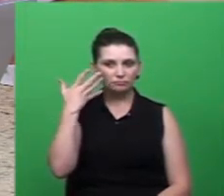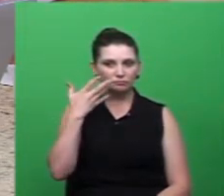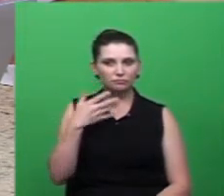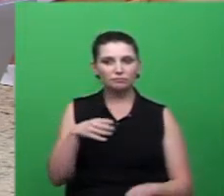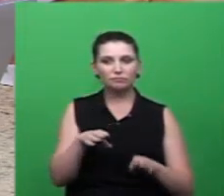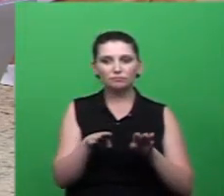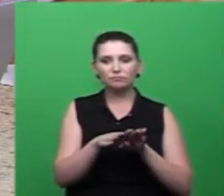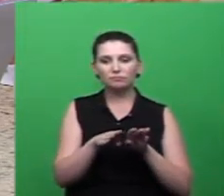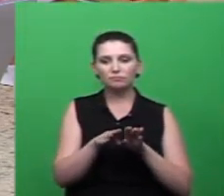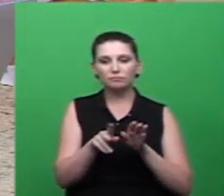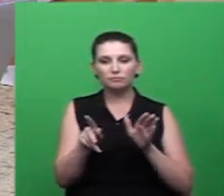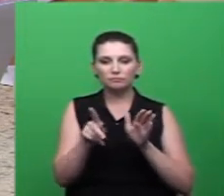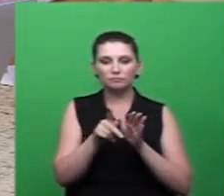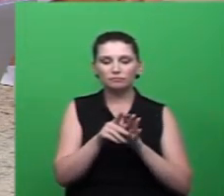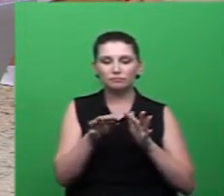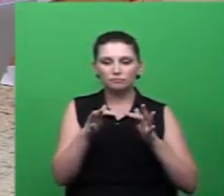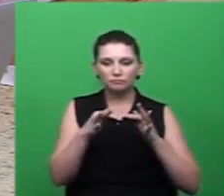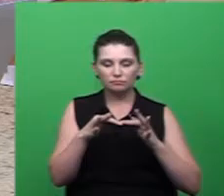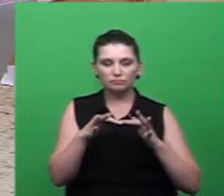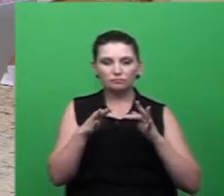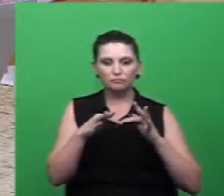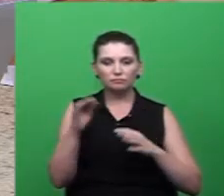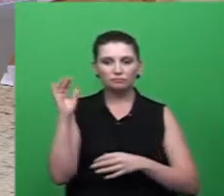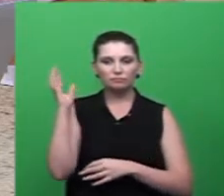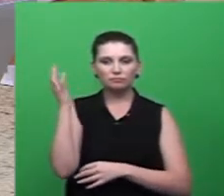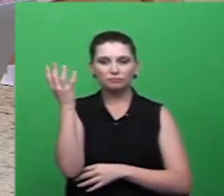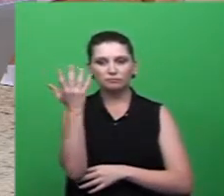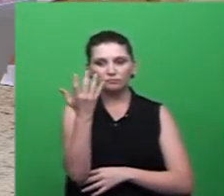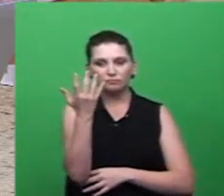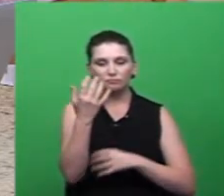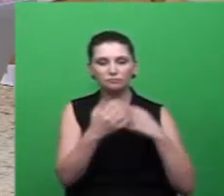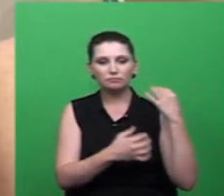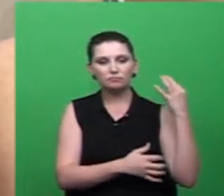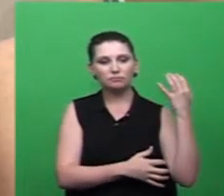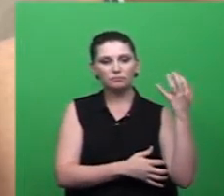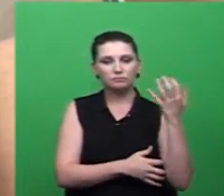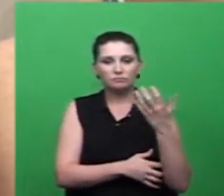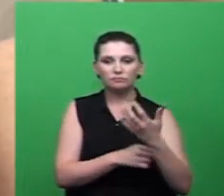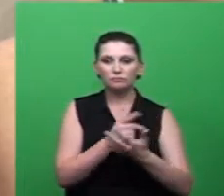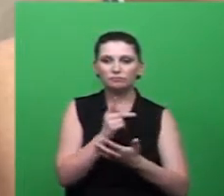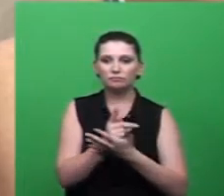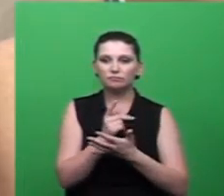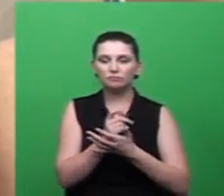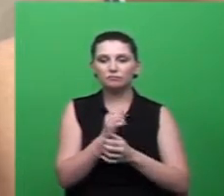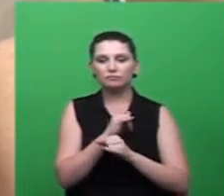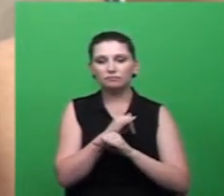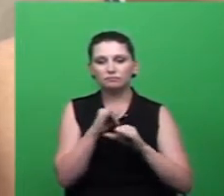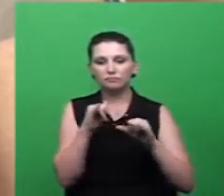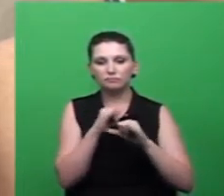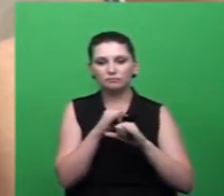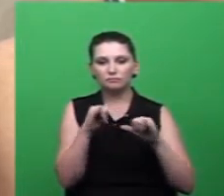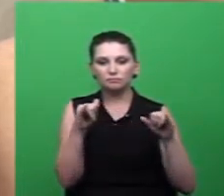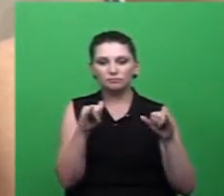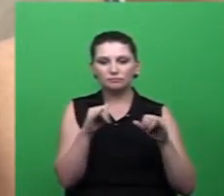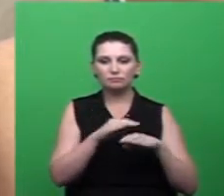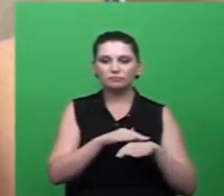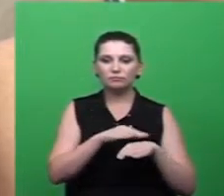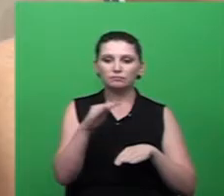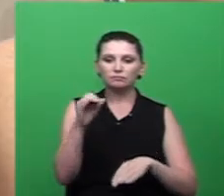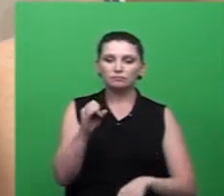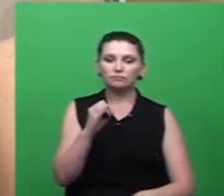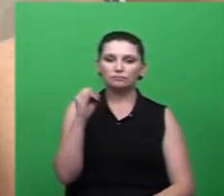fundação do meio ambiente é falado é divulgado e o mais importante